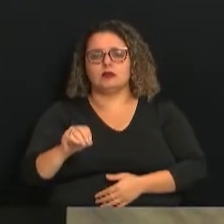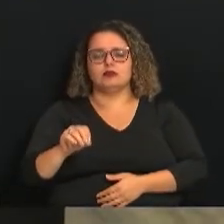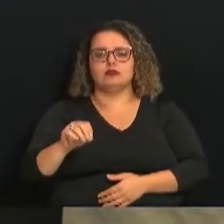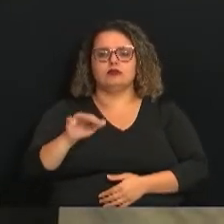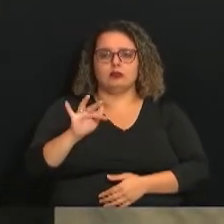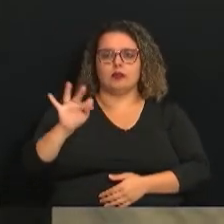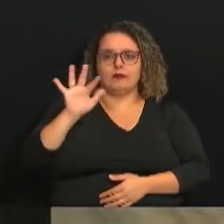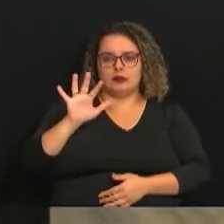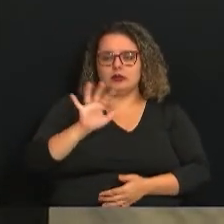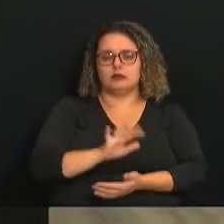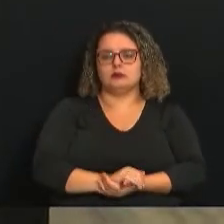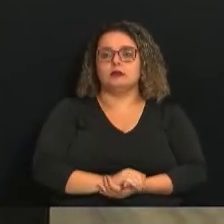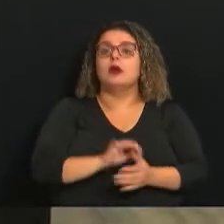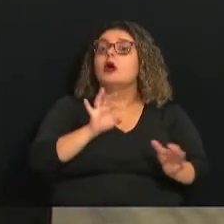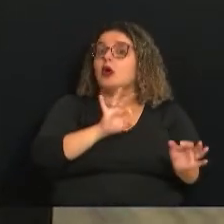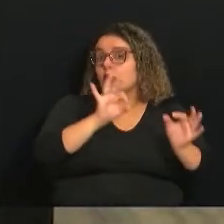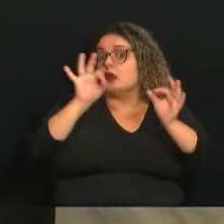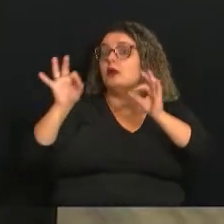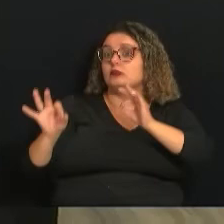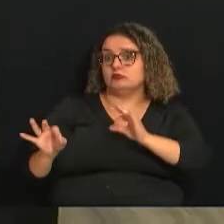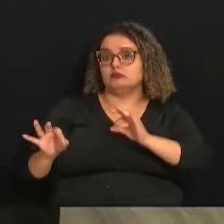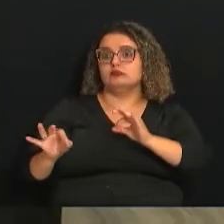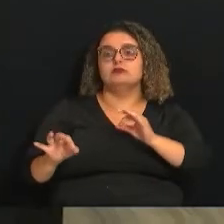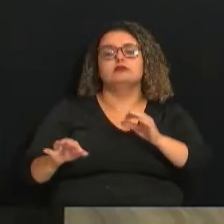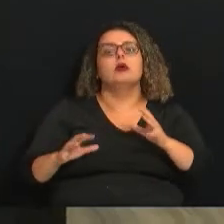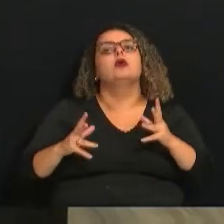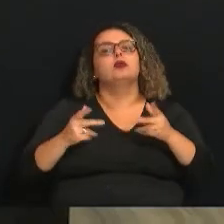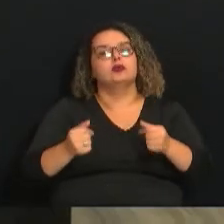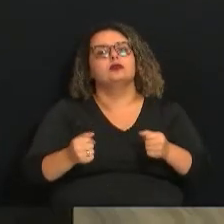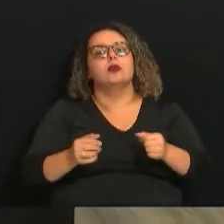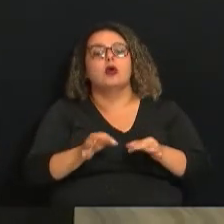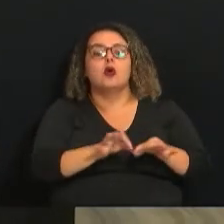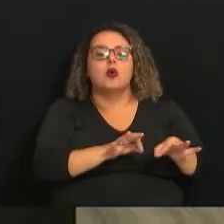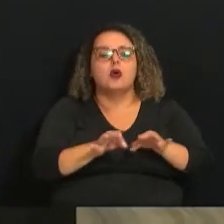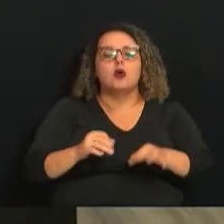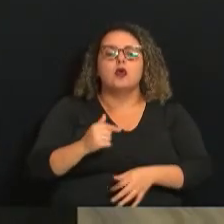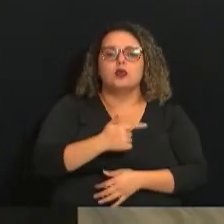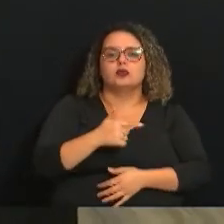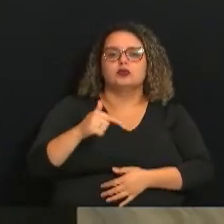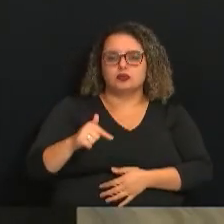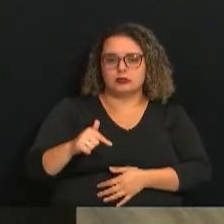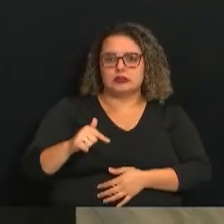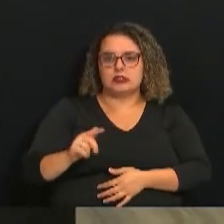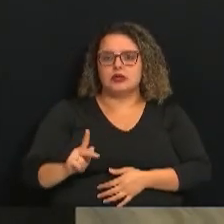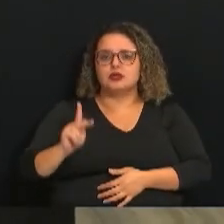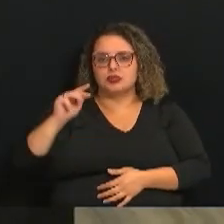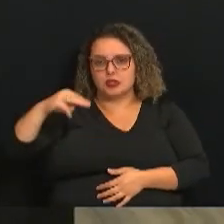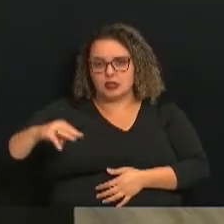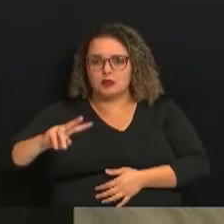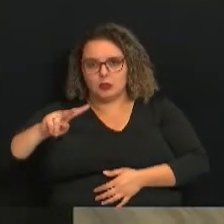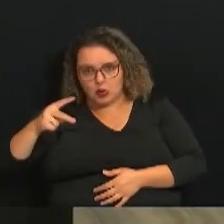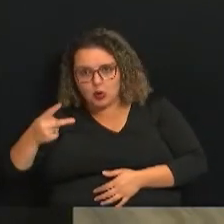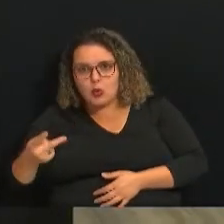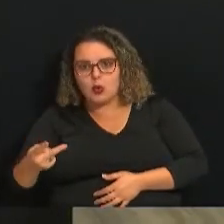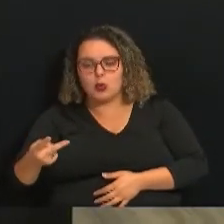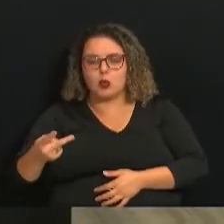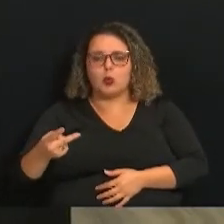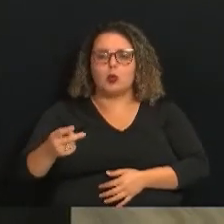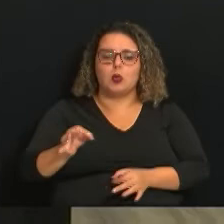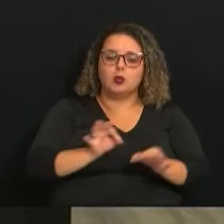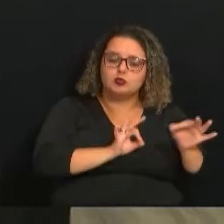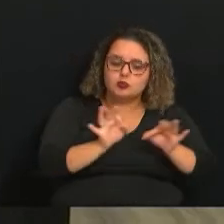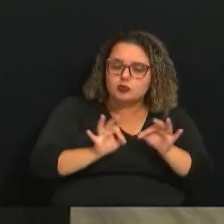acompanhando, então, essa extensão, essa manutenção dos 27 quilômetros quadrados, a manutenção no